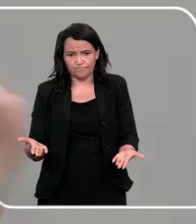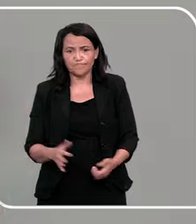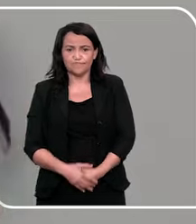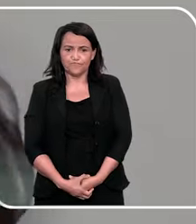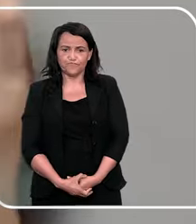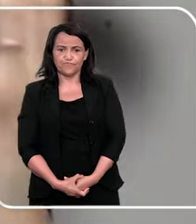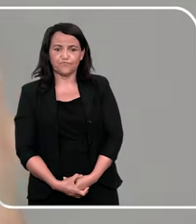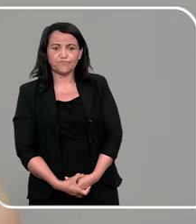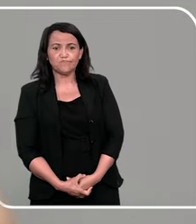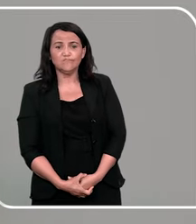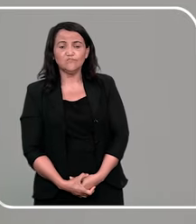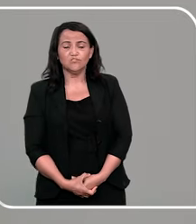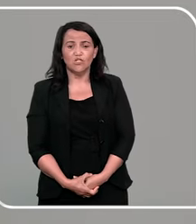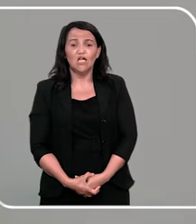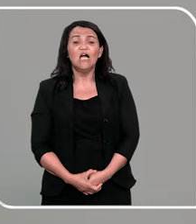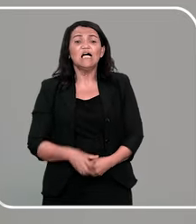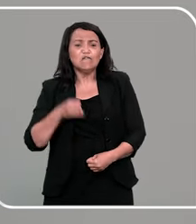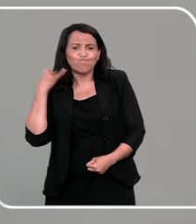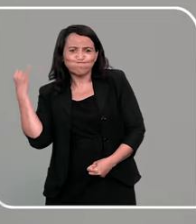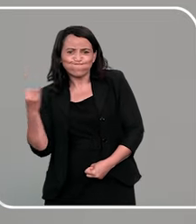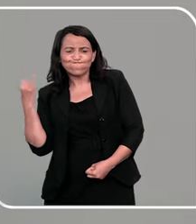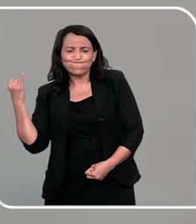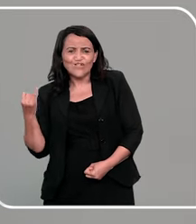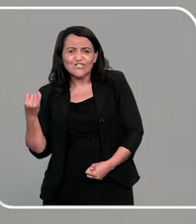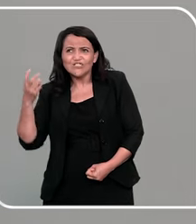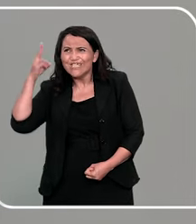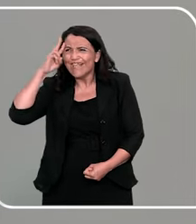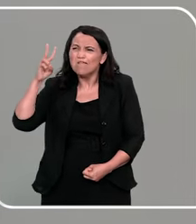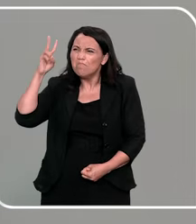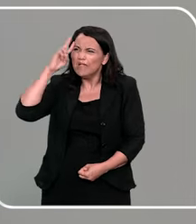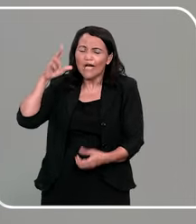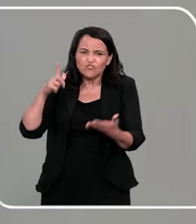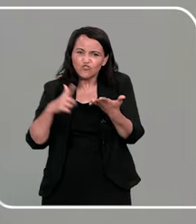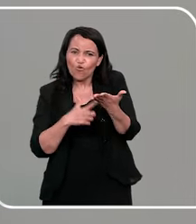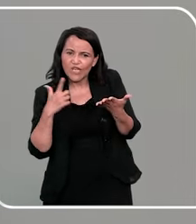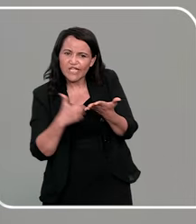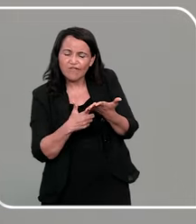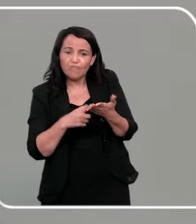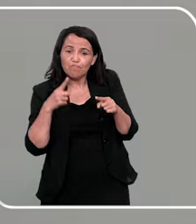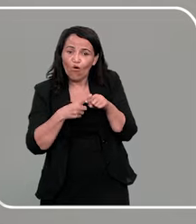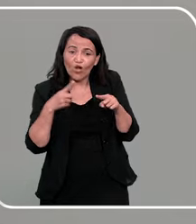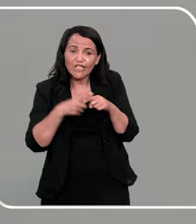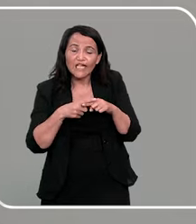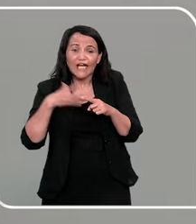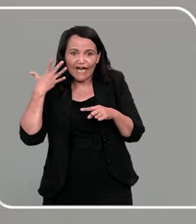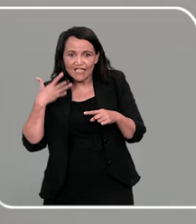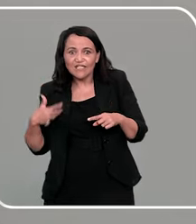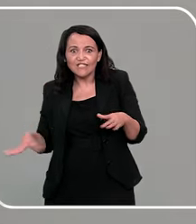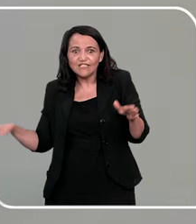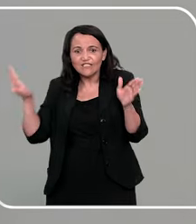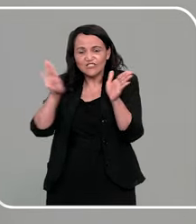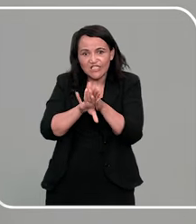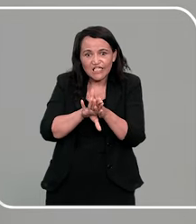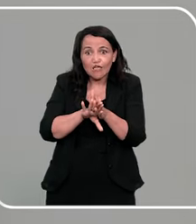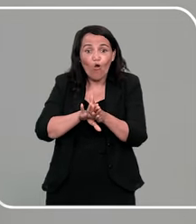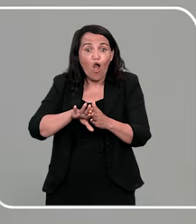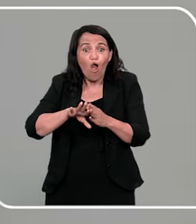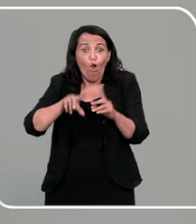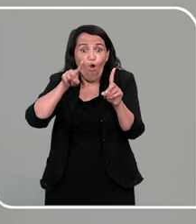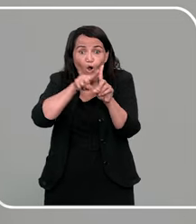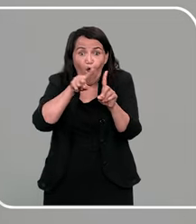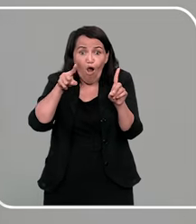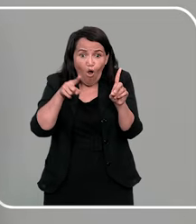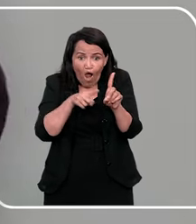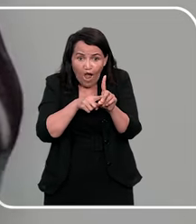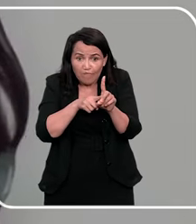Keyla, achei importante lembrar de um livro, porque quando as crianças chegam nessa fase de de onde vem os bebês, que aí,